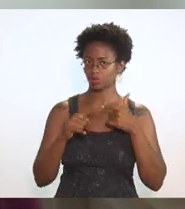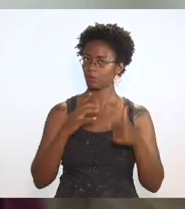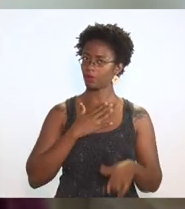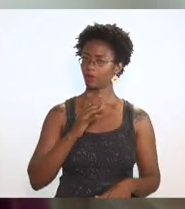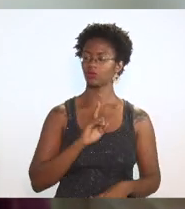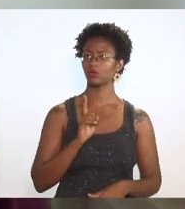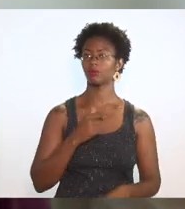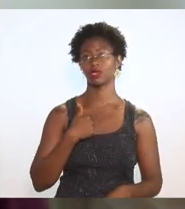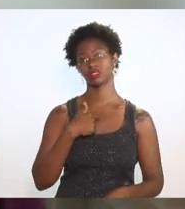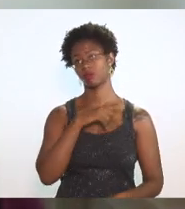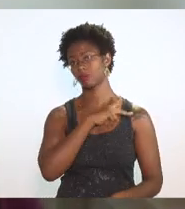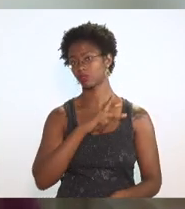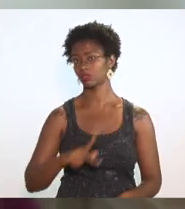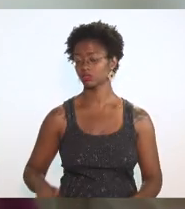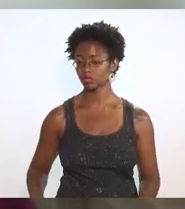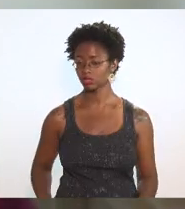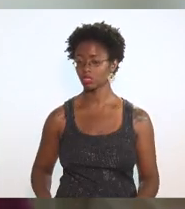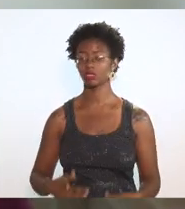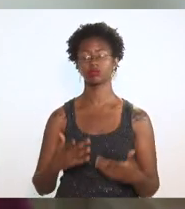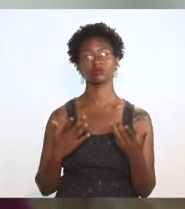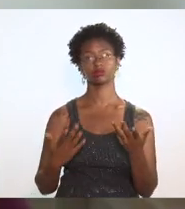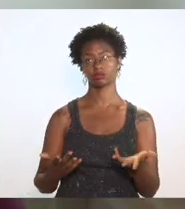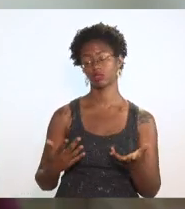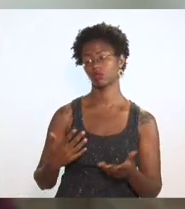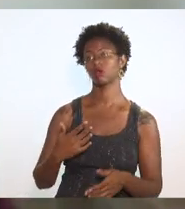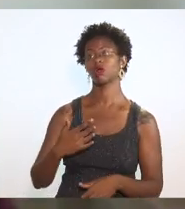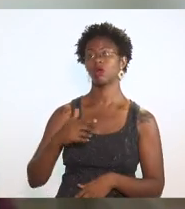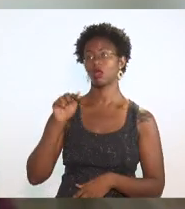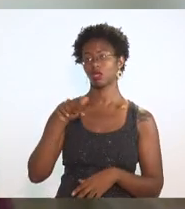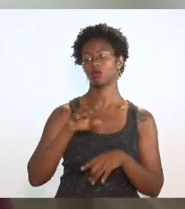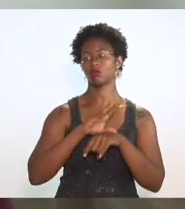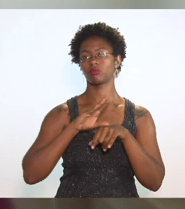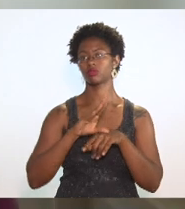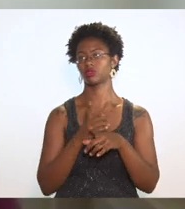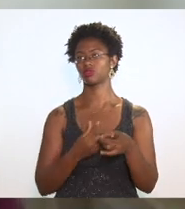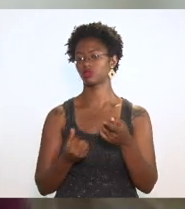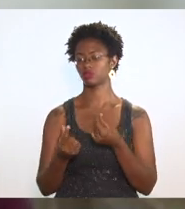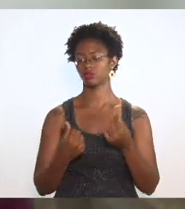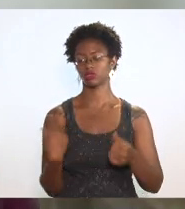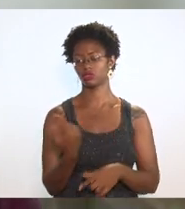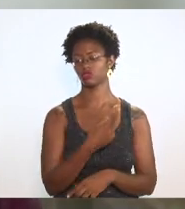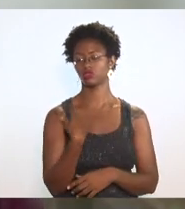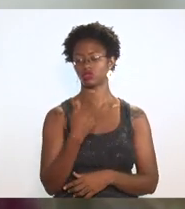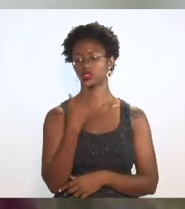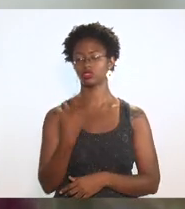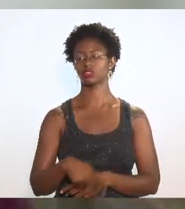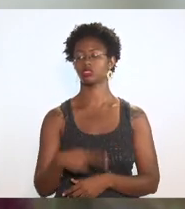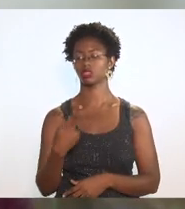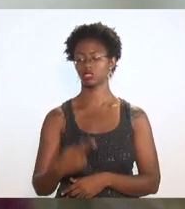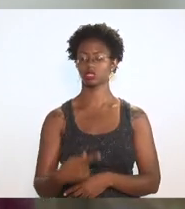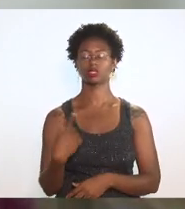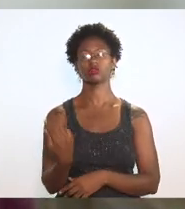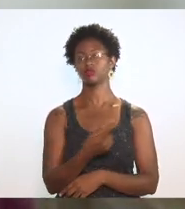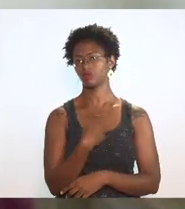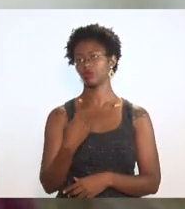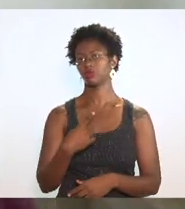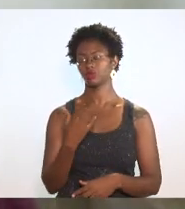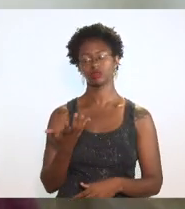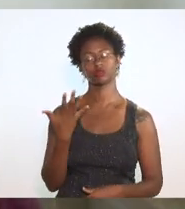tiver presidindo a comissão de tributação nós vamos estar com essa bandeira desfraudada